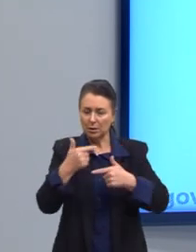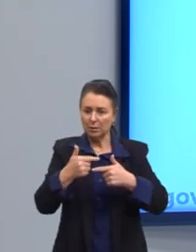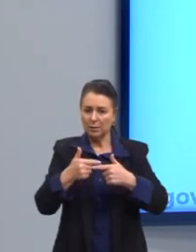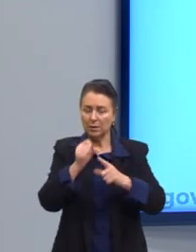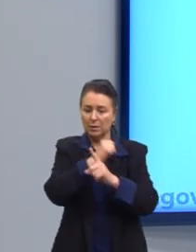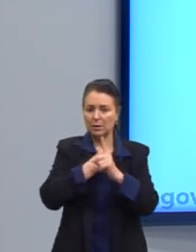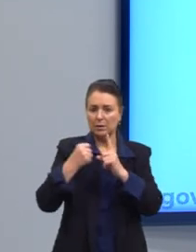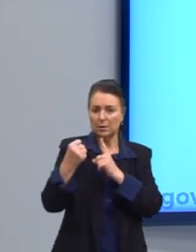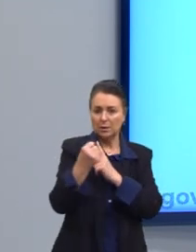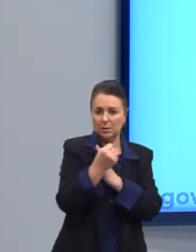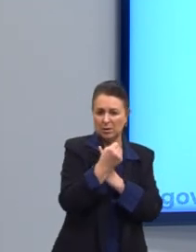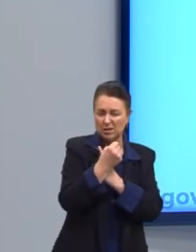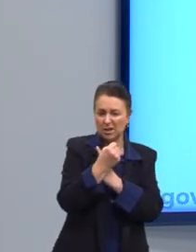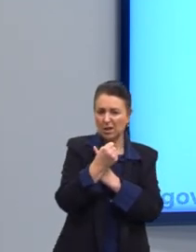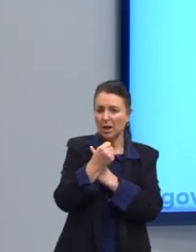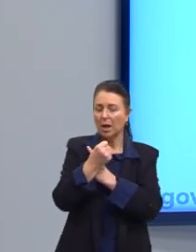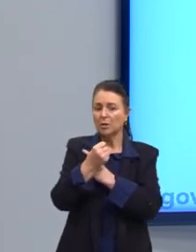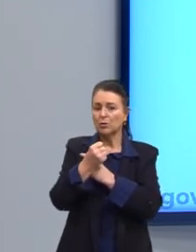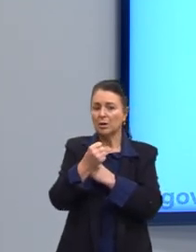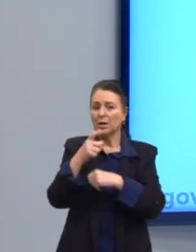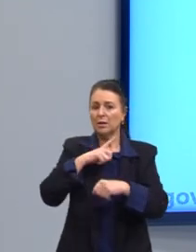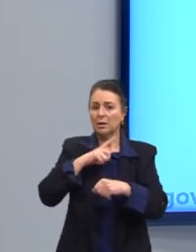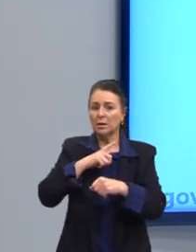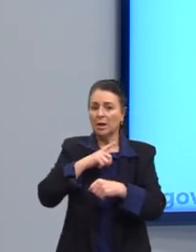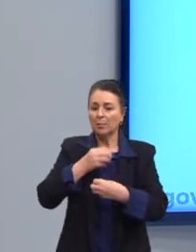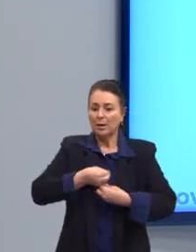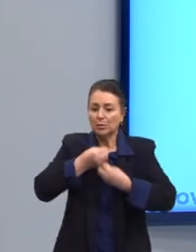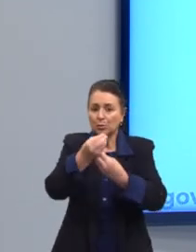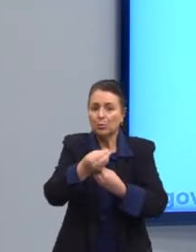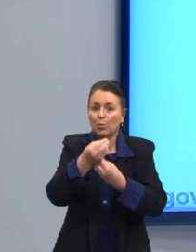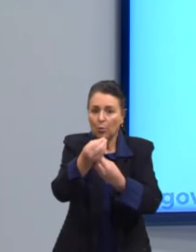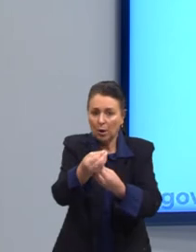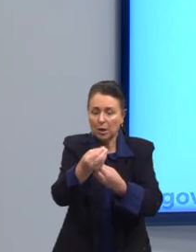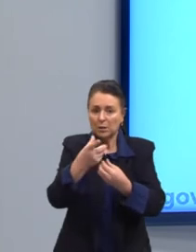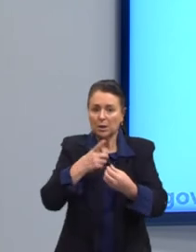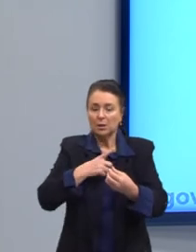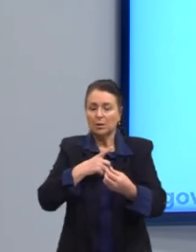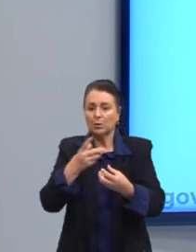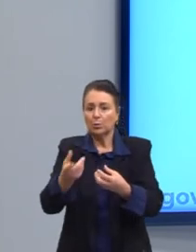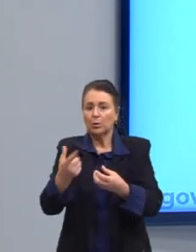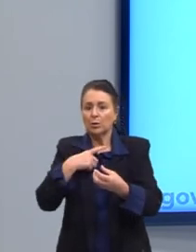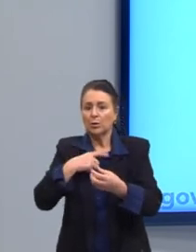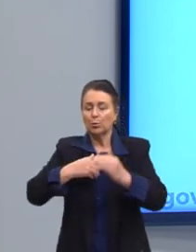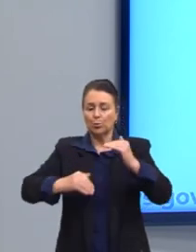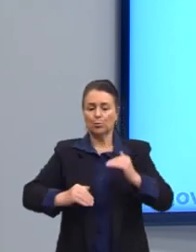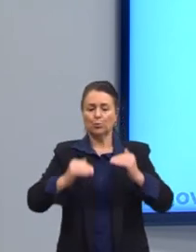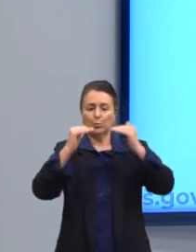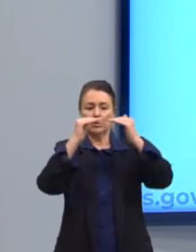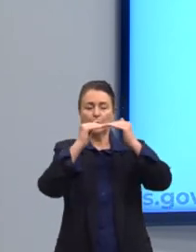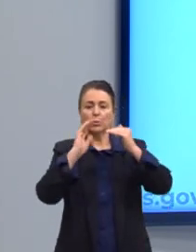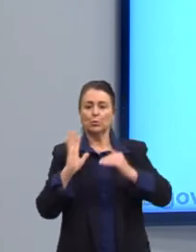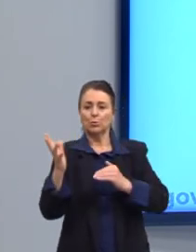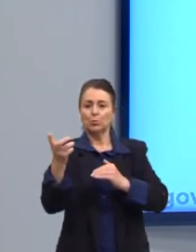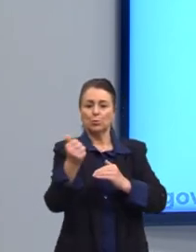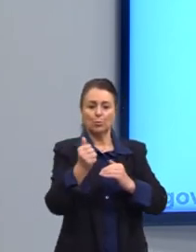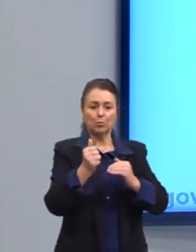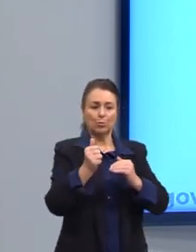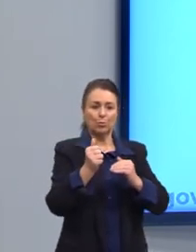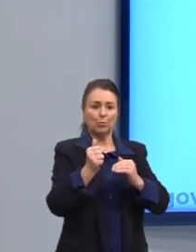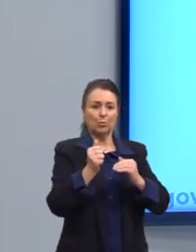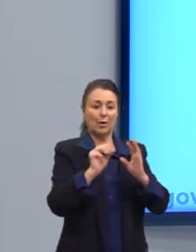oferta geralmente excede a procura, os produtos são normalizados e os padrões de consumo estão massificados.